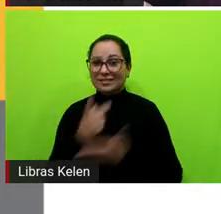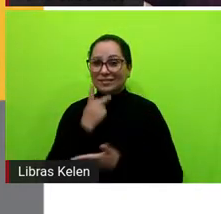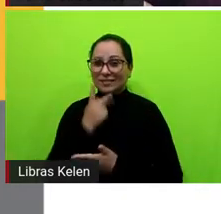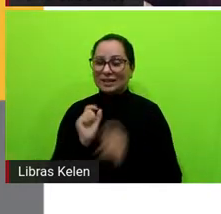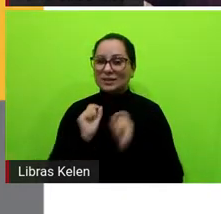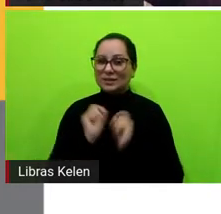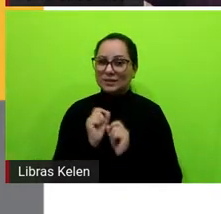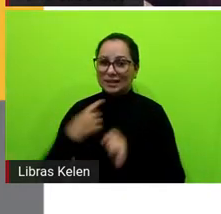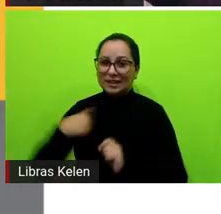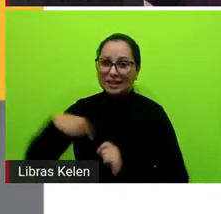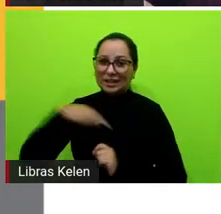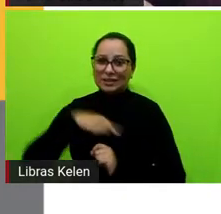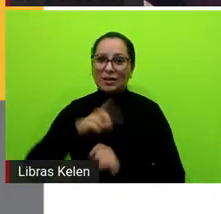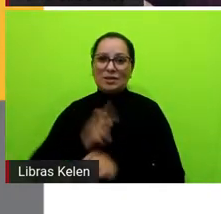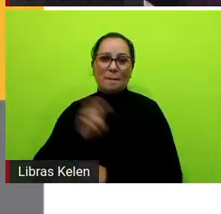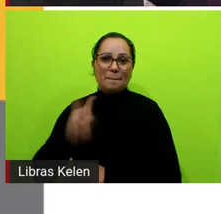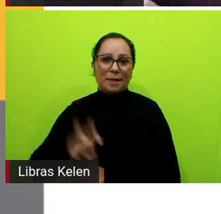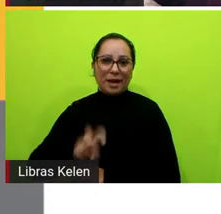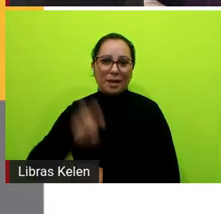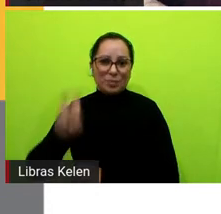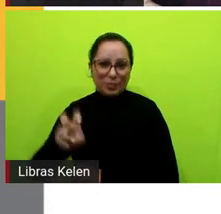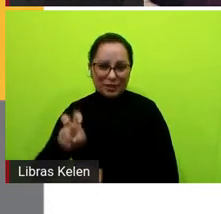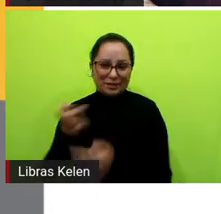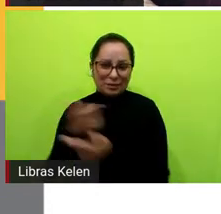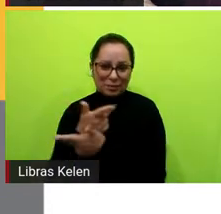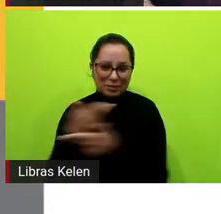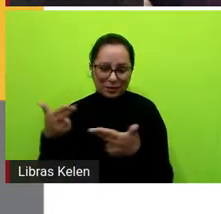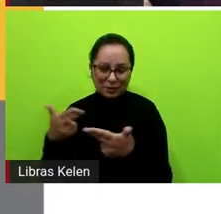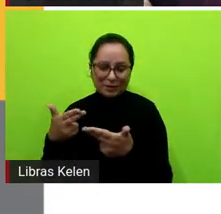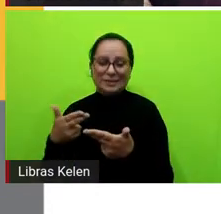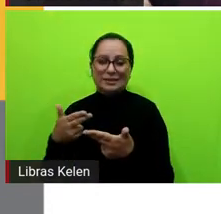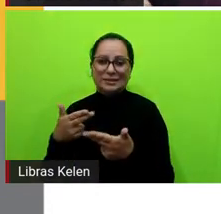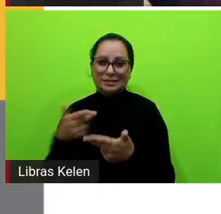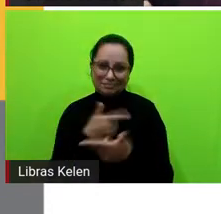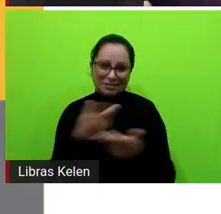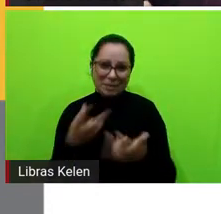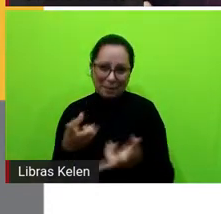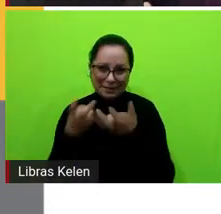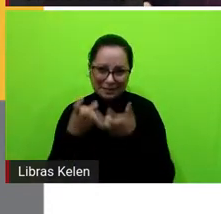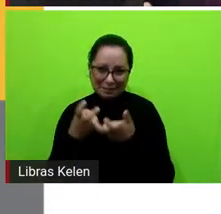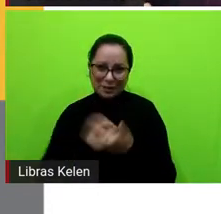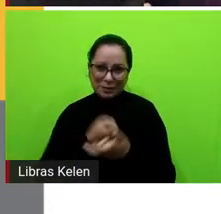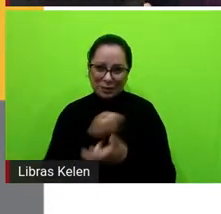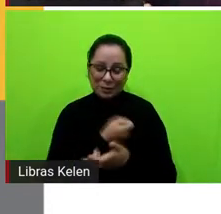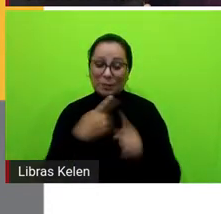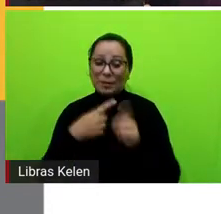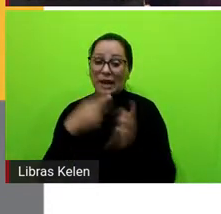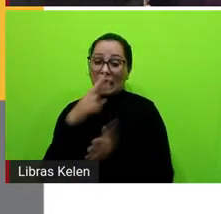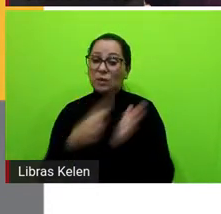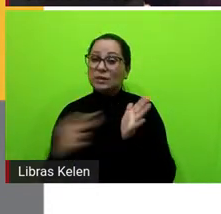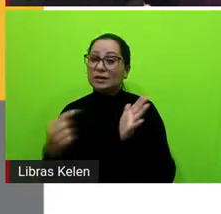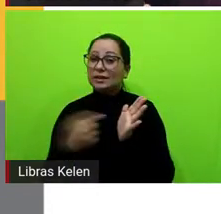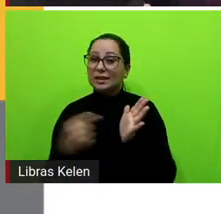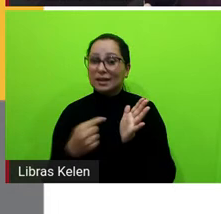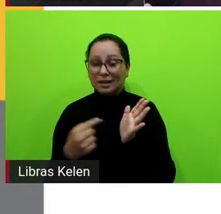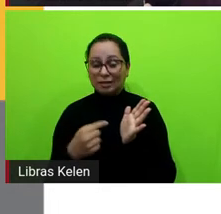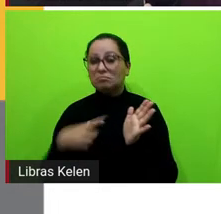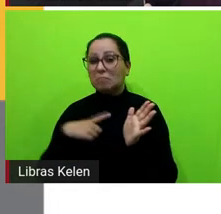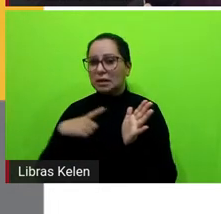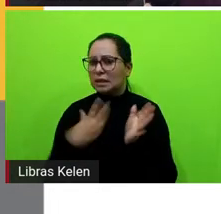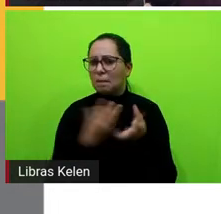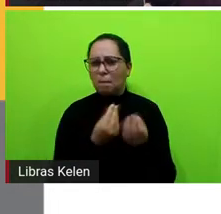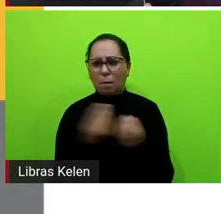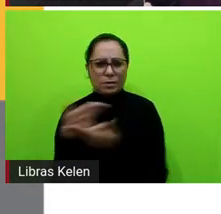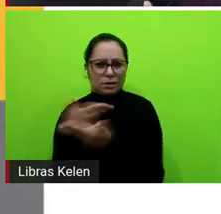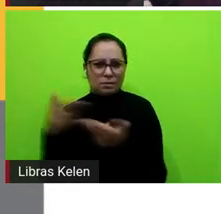que a gente tá pulando algumas questões aqui isso não sei se vocês viram a numeração porque lá no roteiro a gente não vai ficar lendo todas aqui tem mais